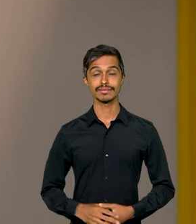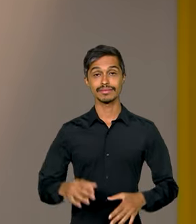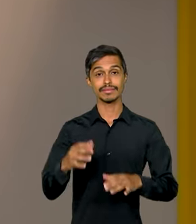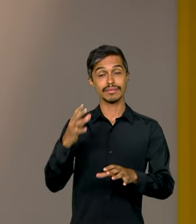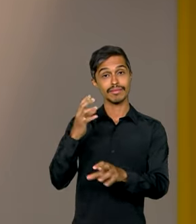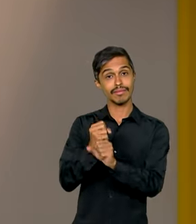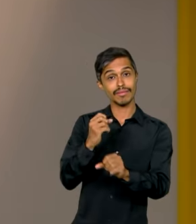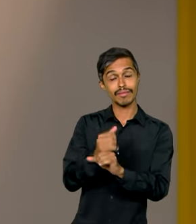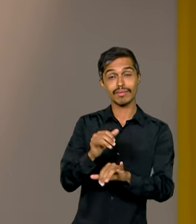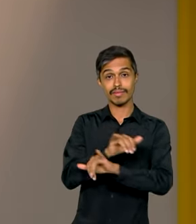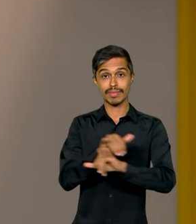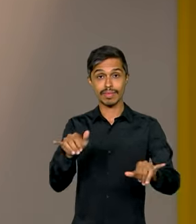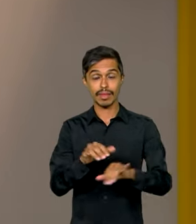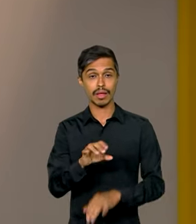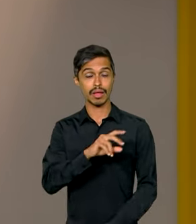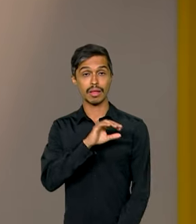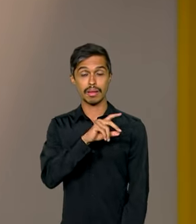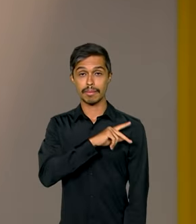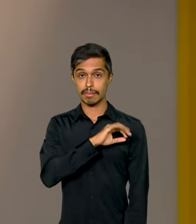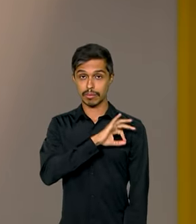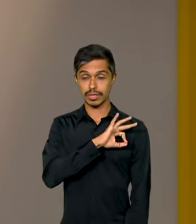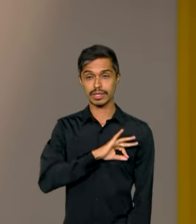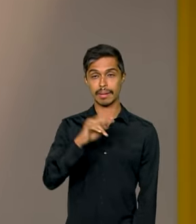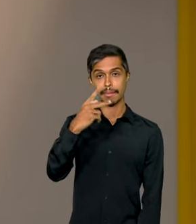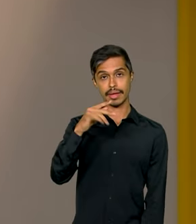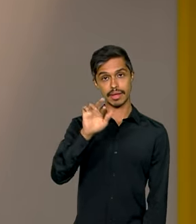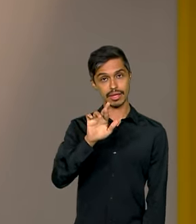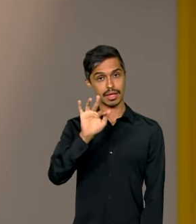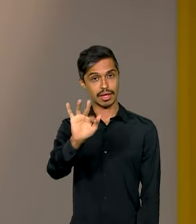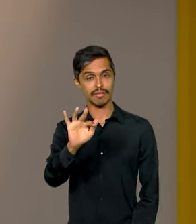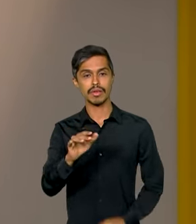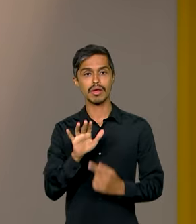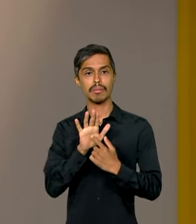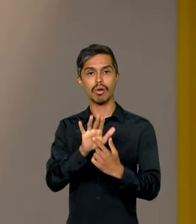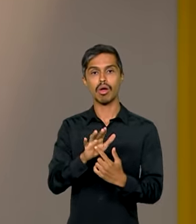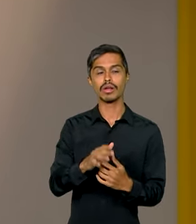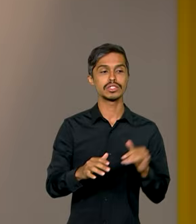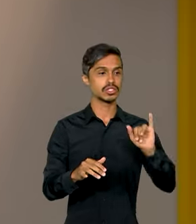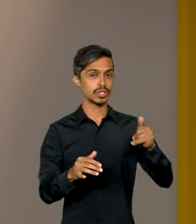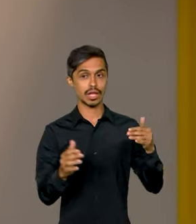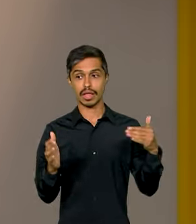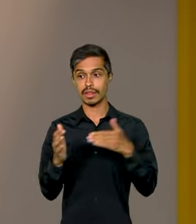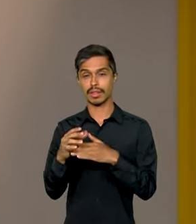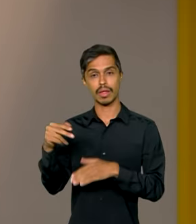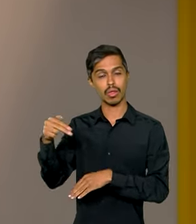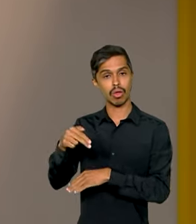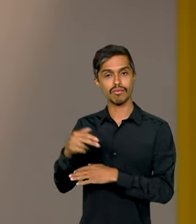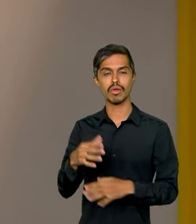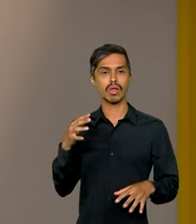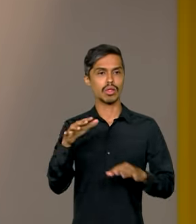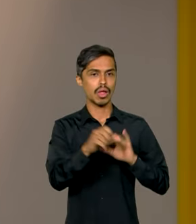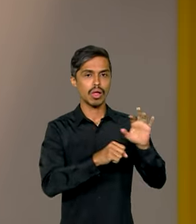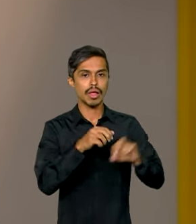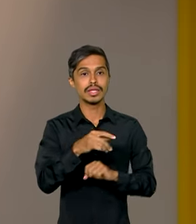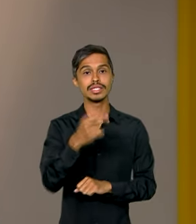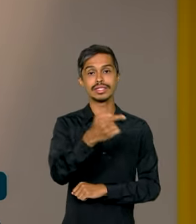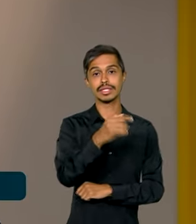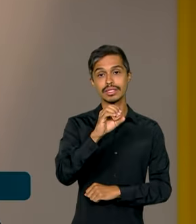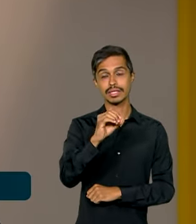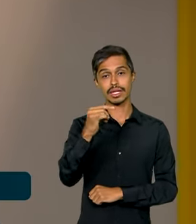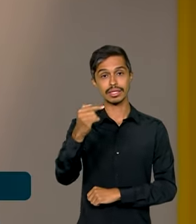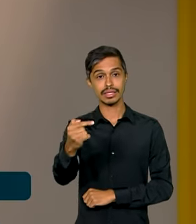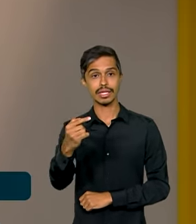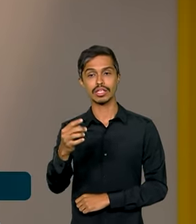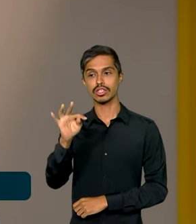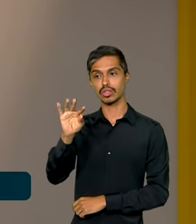Balanço divulgado pela Polícia Rodoviária Federal mostra que de janeiro a novembro foram apreendidas 707